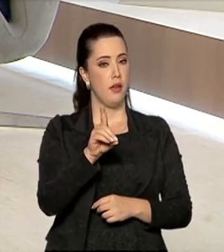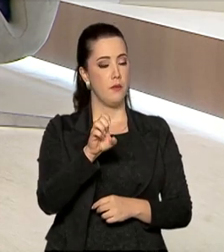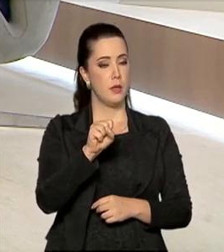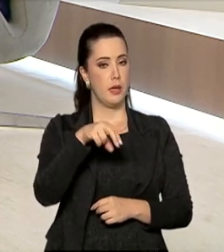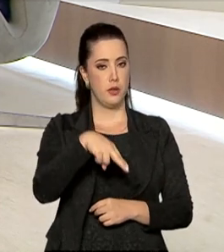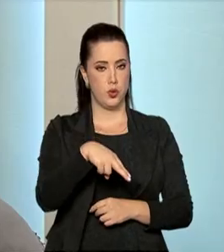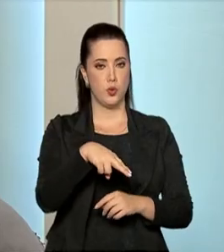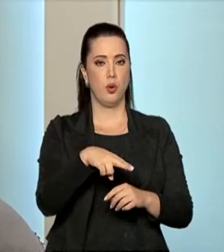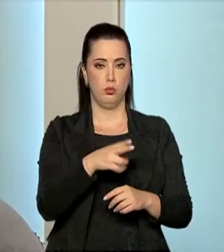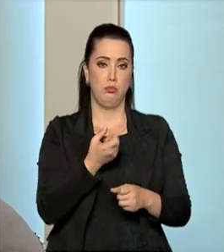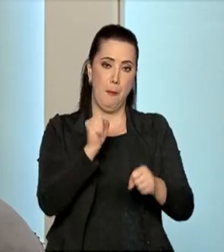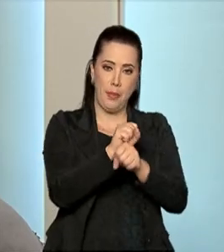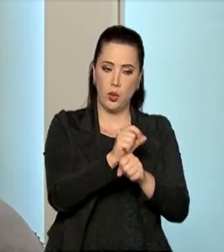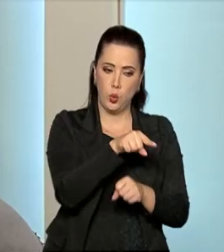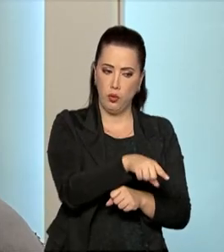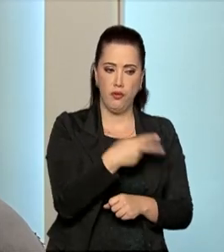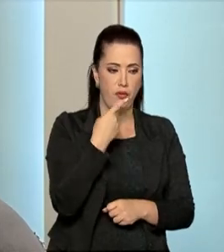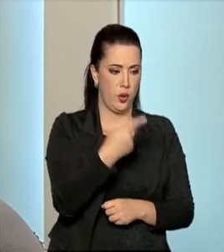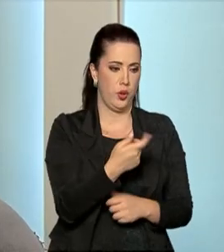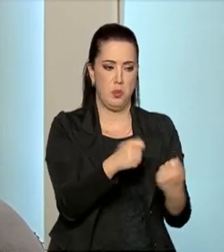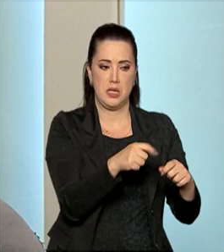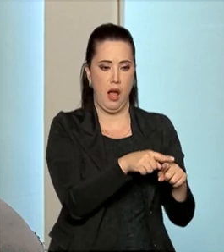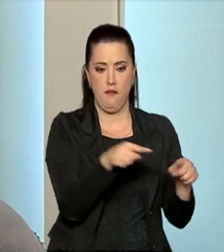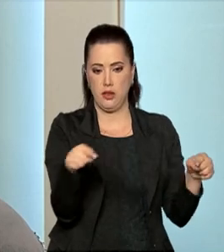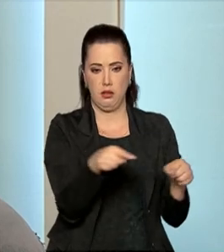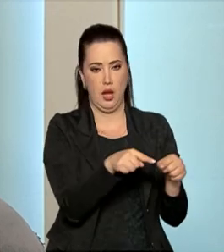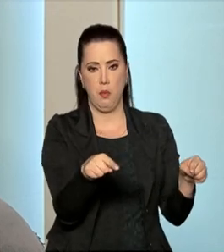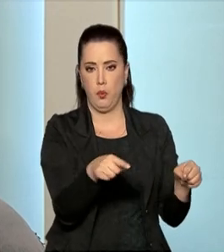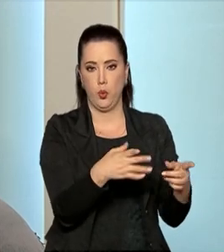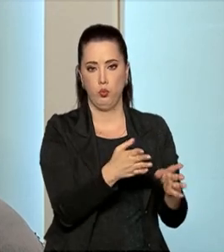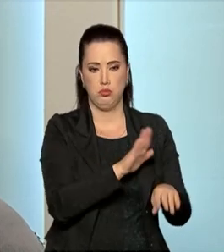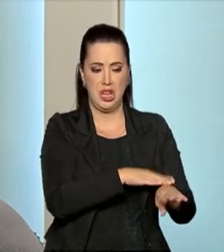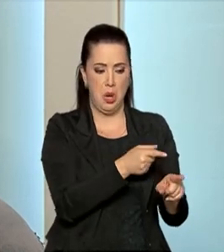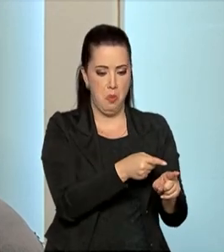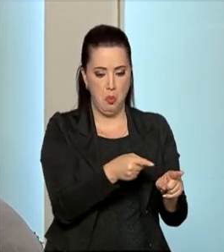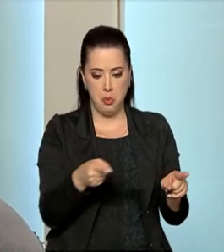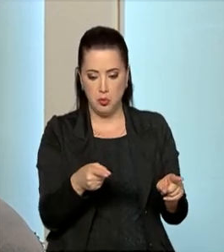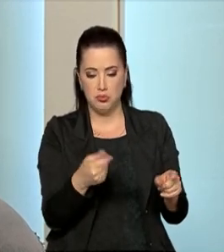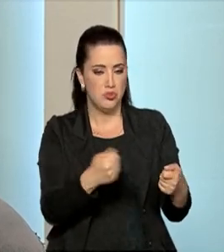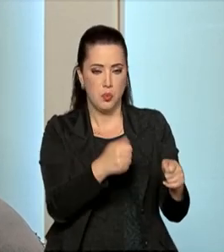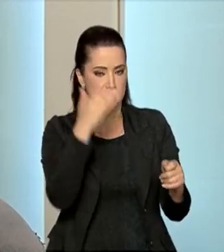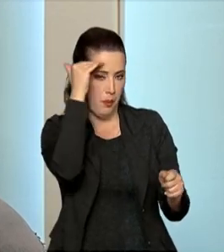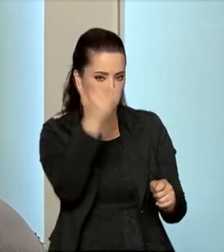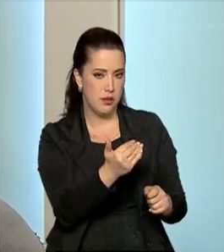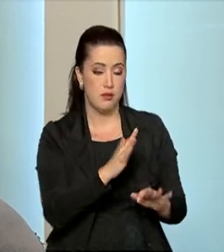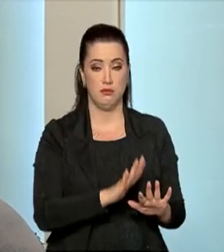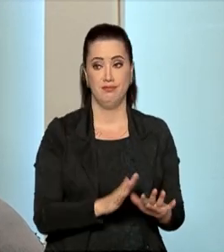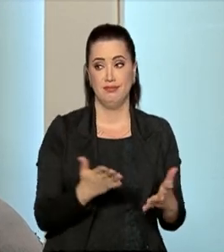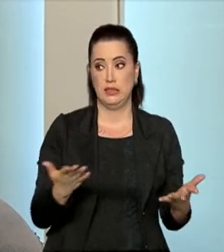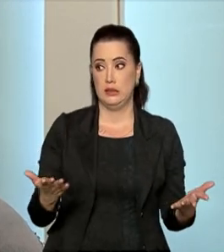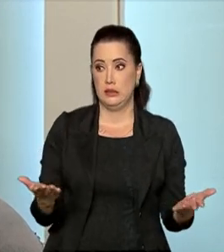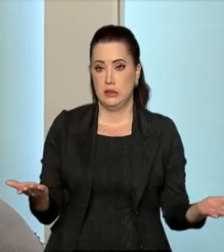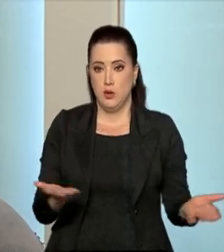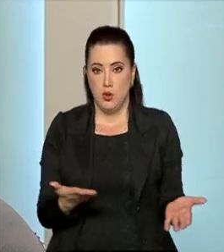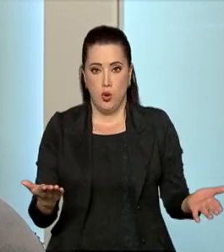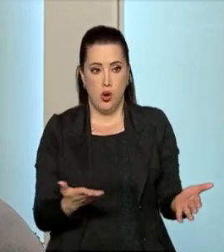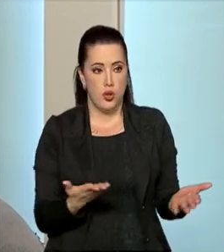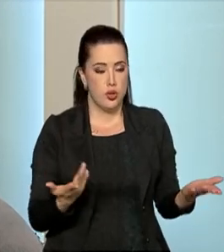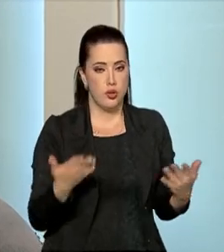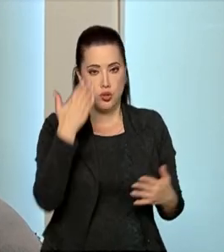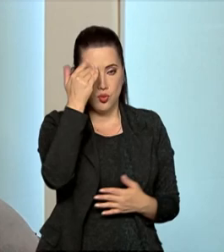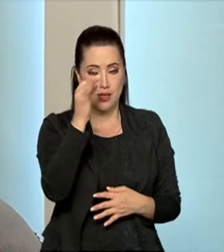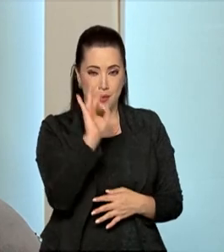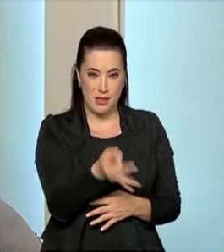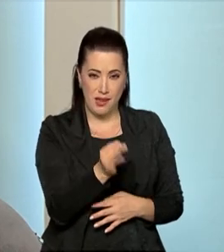pela administração pública ficou um vácuo. Nós não sabemos o que devemos implementar na questão das demarcações